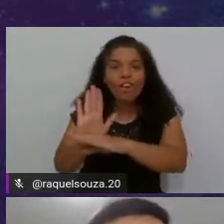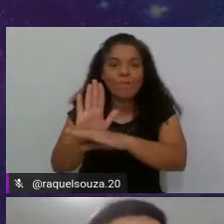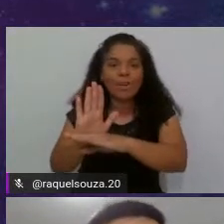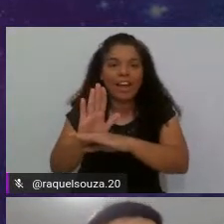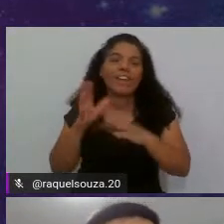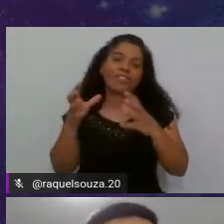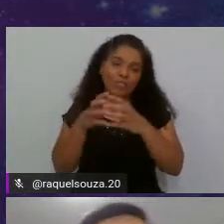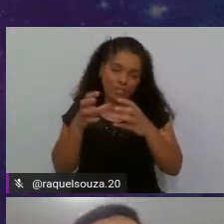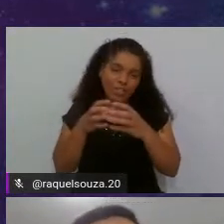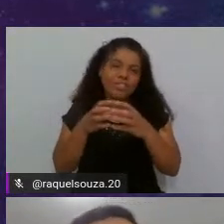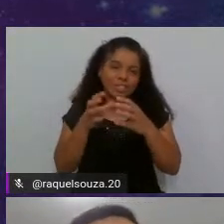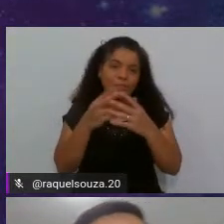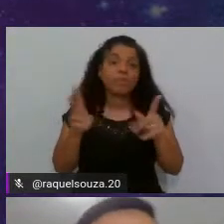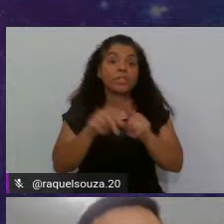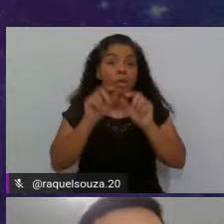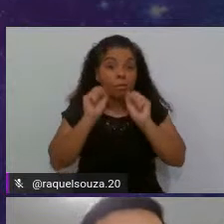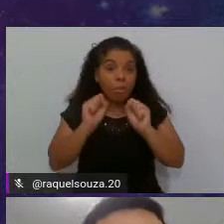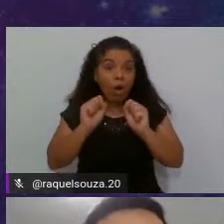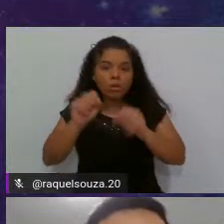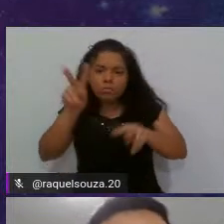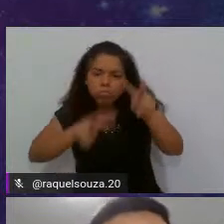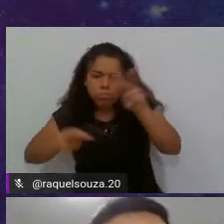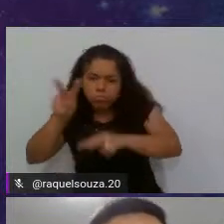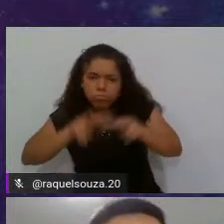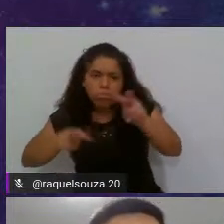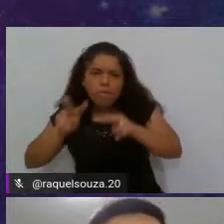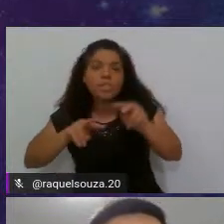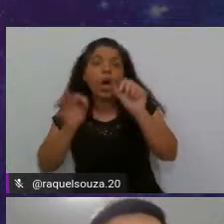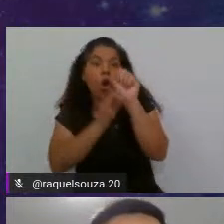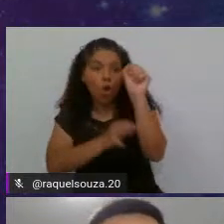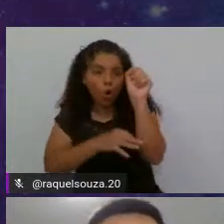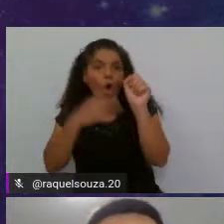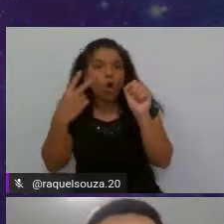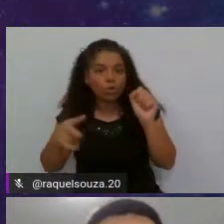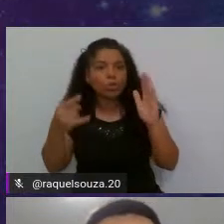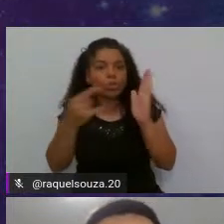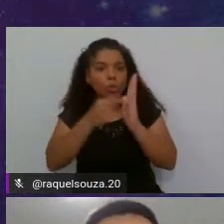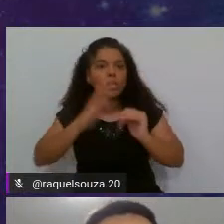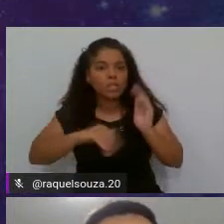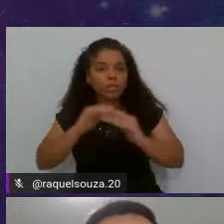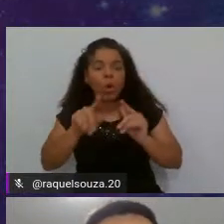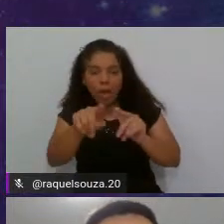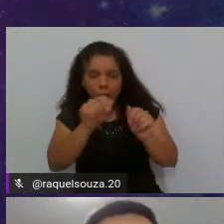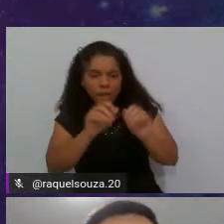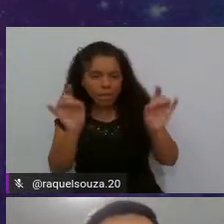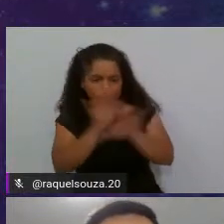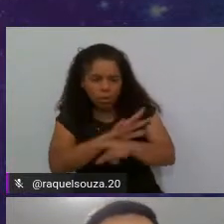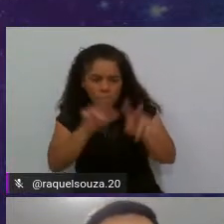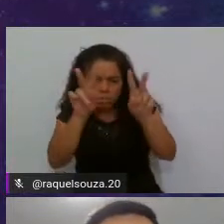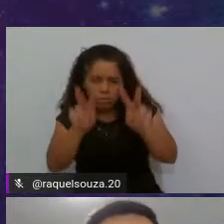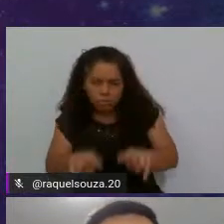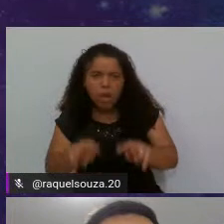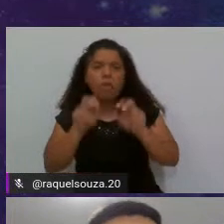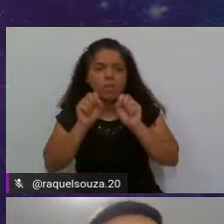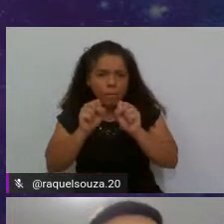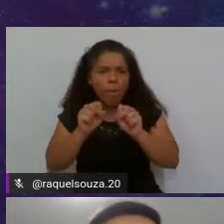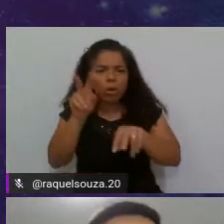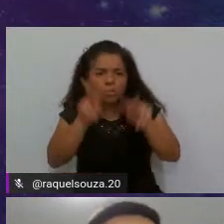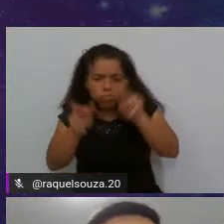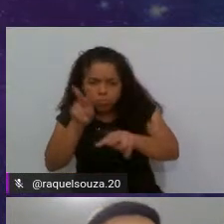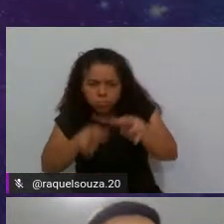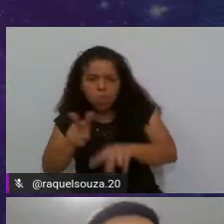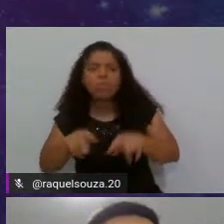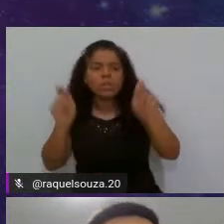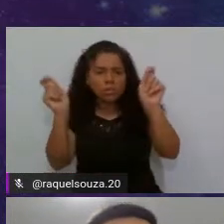nisso, inclusive. Você pode revisar o código do desenvolvedor. Ele está ali, construiu. E você tem